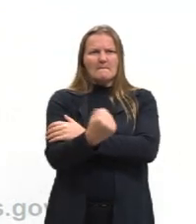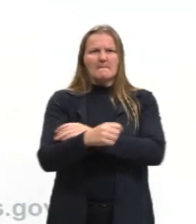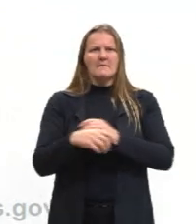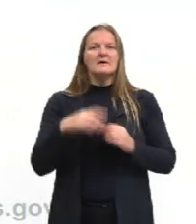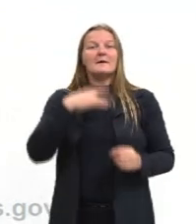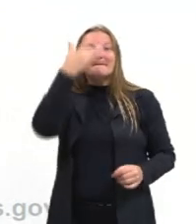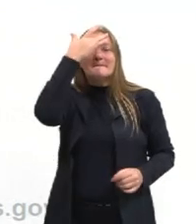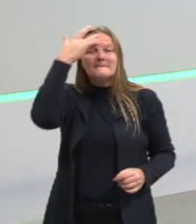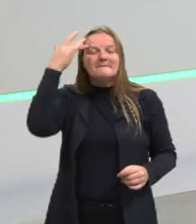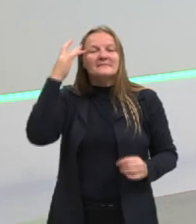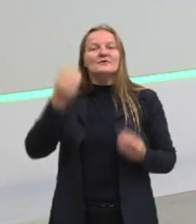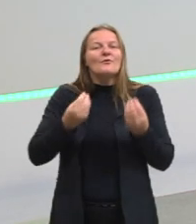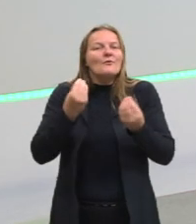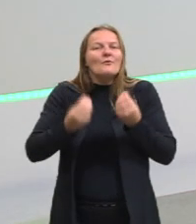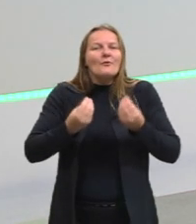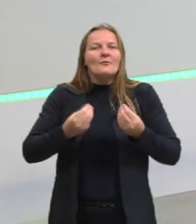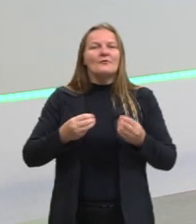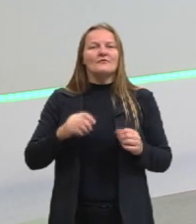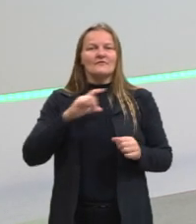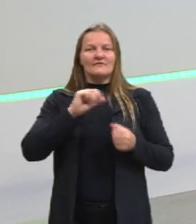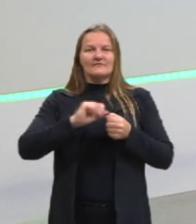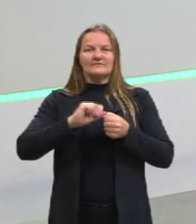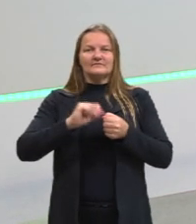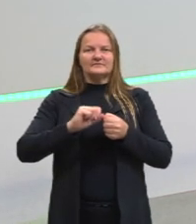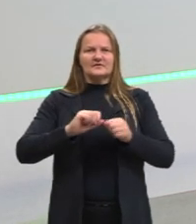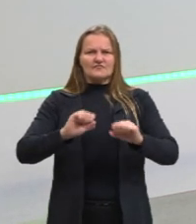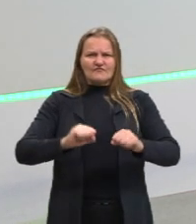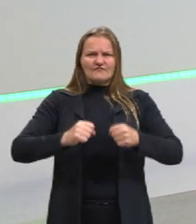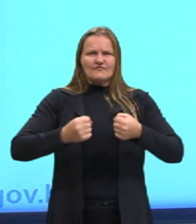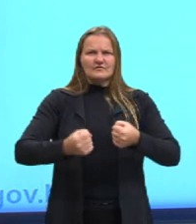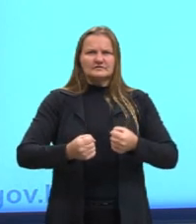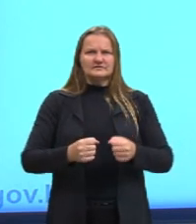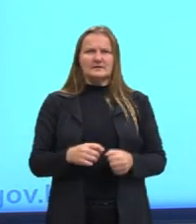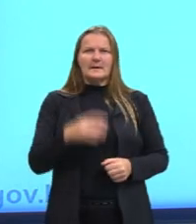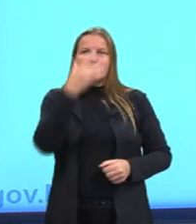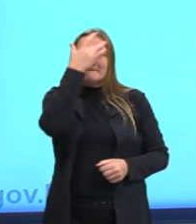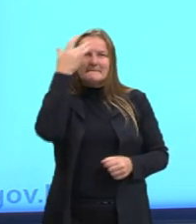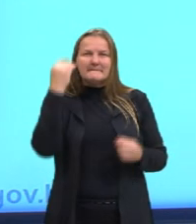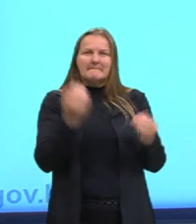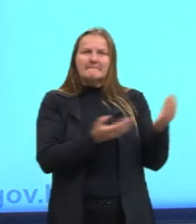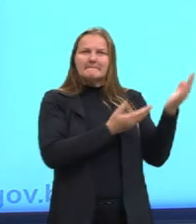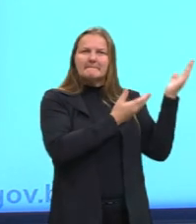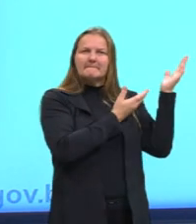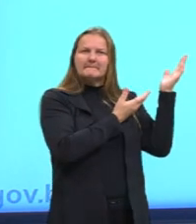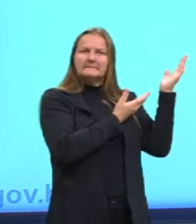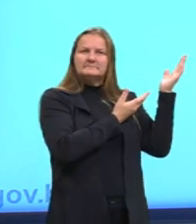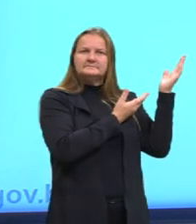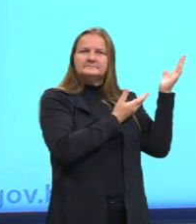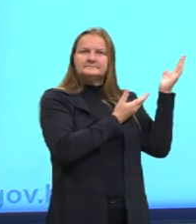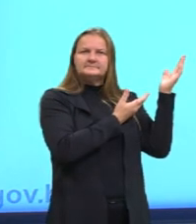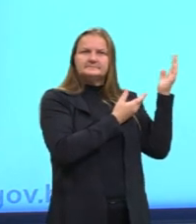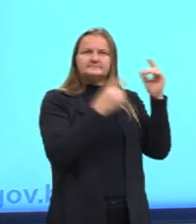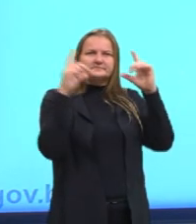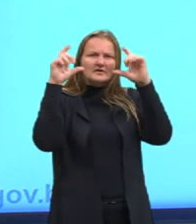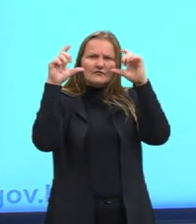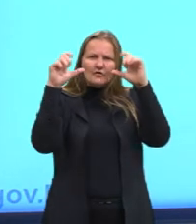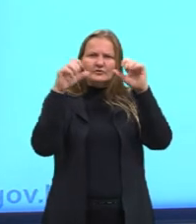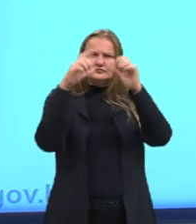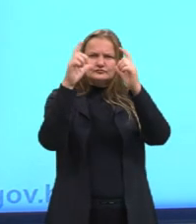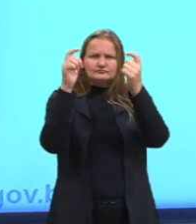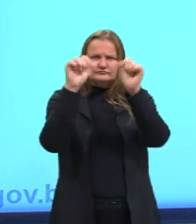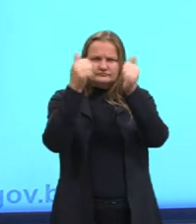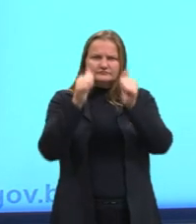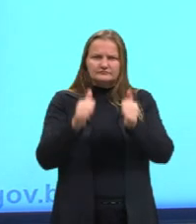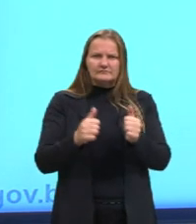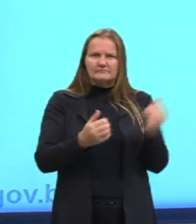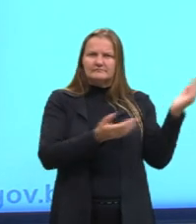pessoas exercendo alguma força, tá? Mas a força não é só isso, tá, gente? Aqui eu coloquei as